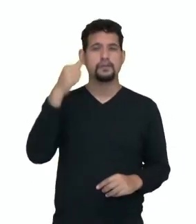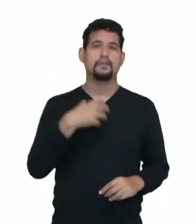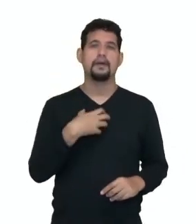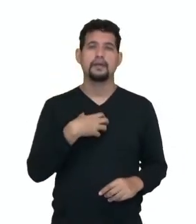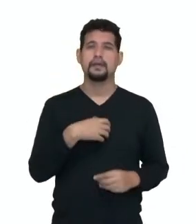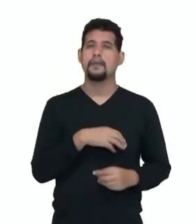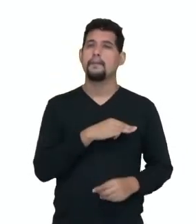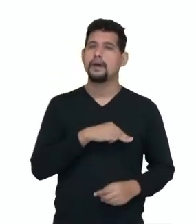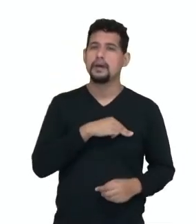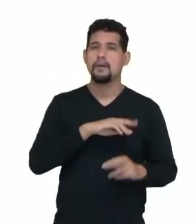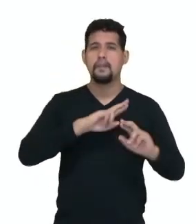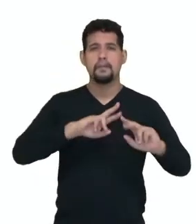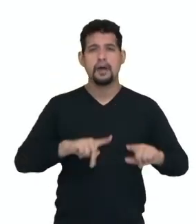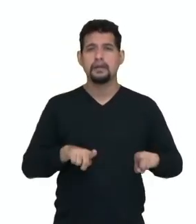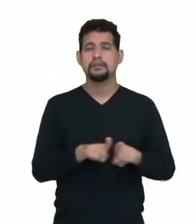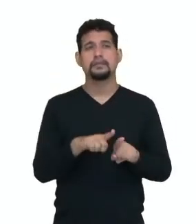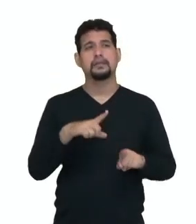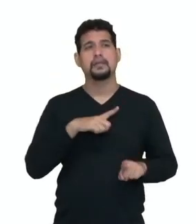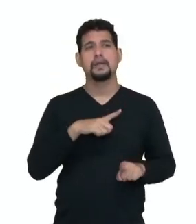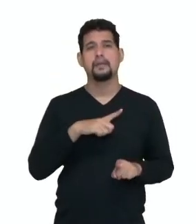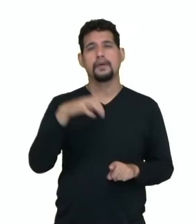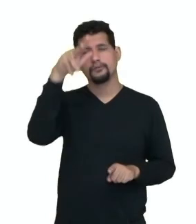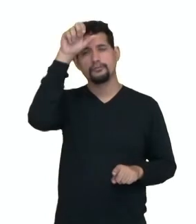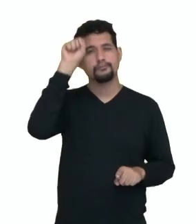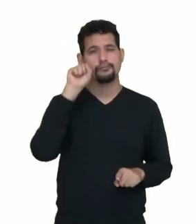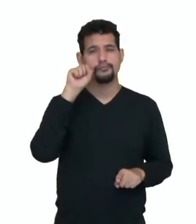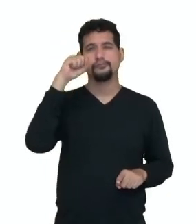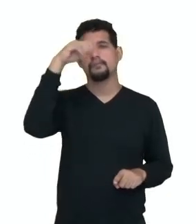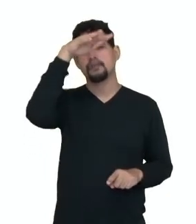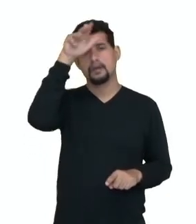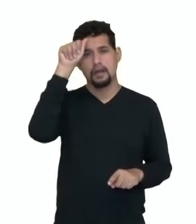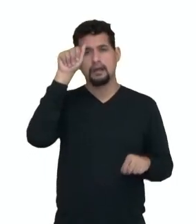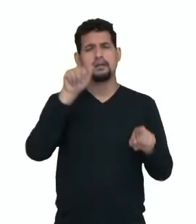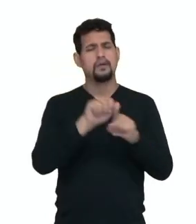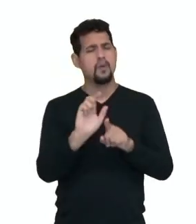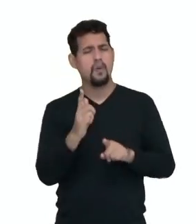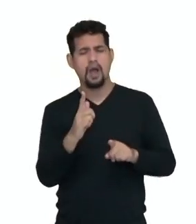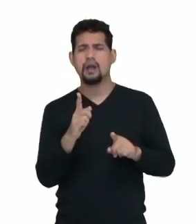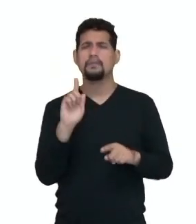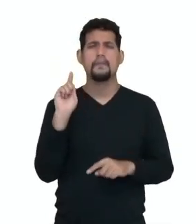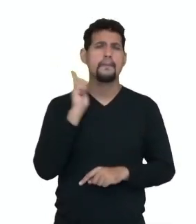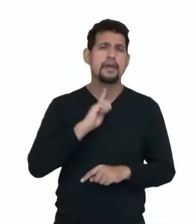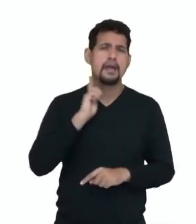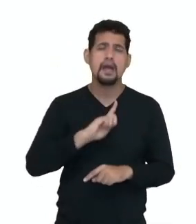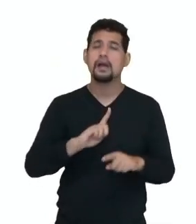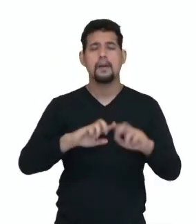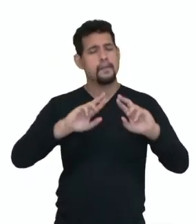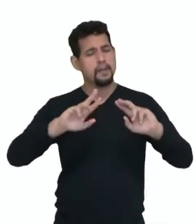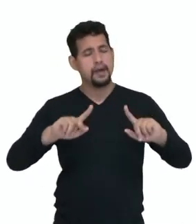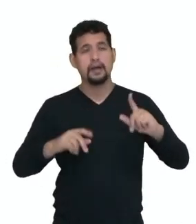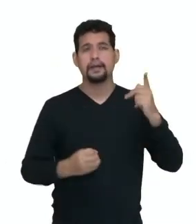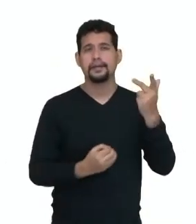Maranhão, todos esses estados aqui, Mato Grosso do Sul, Goiás, Minas Gerais. Então, tanto para a produção de